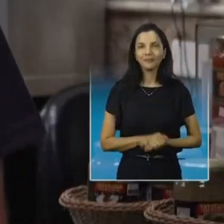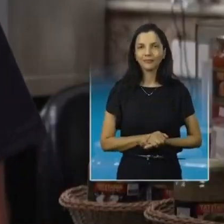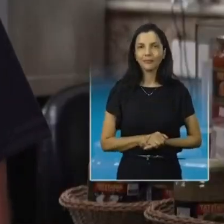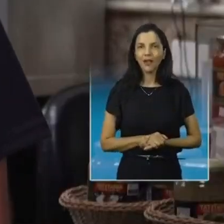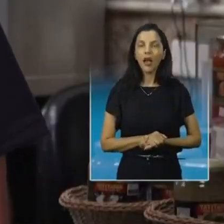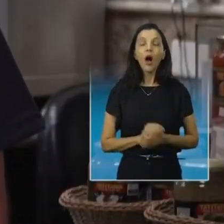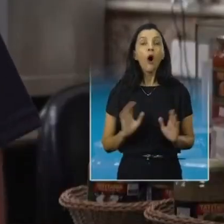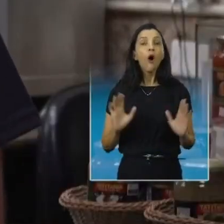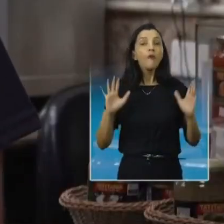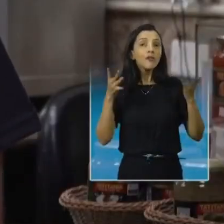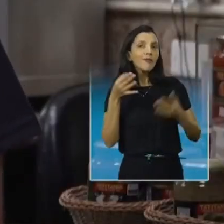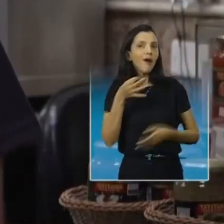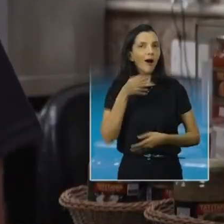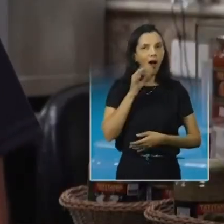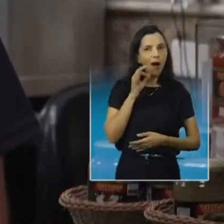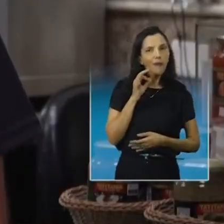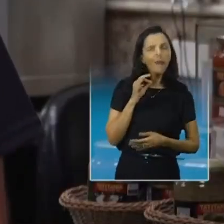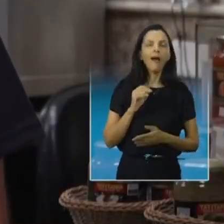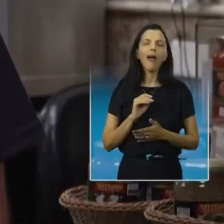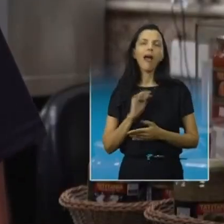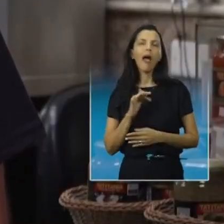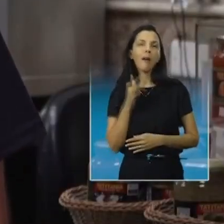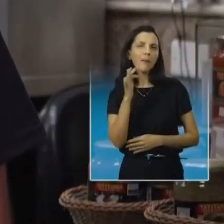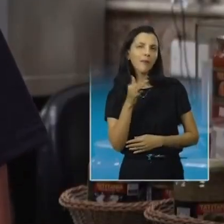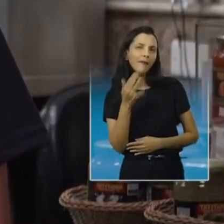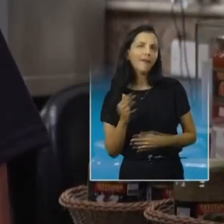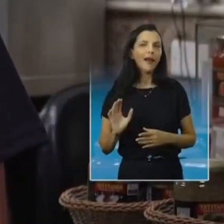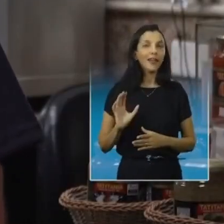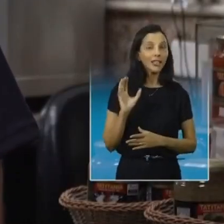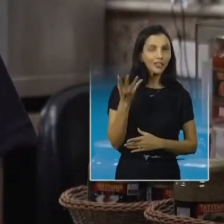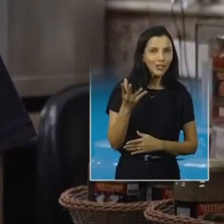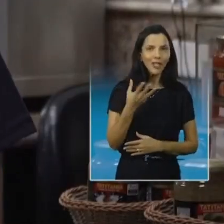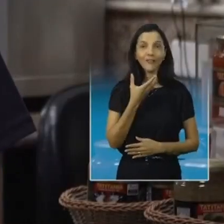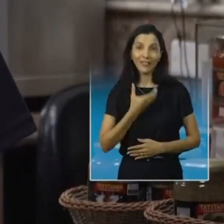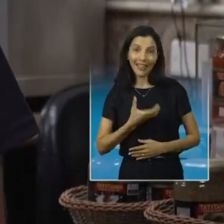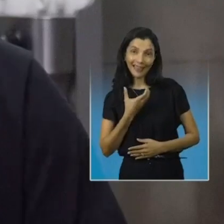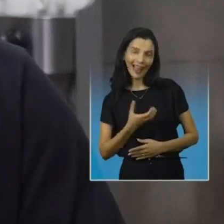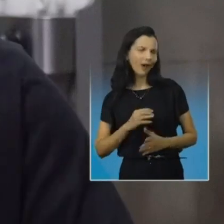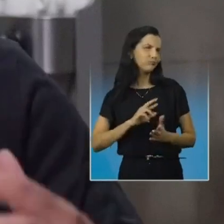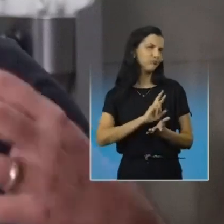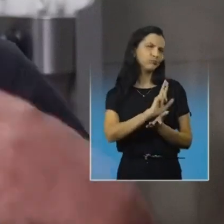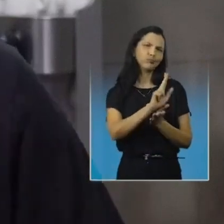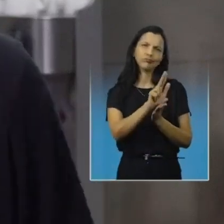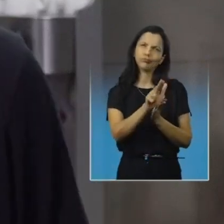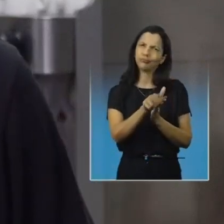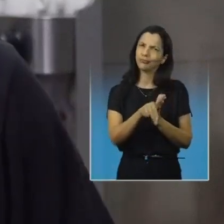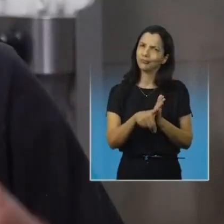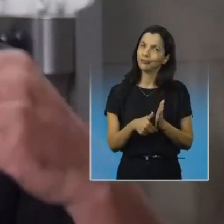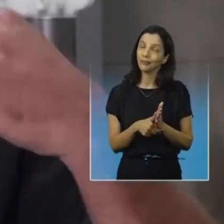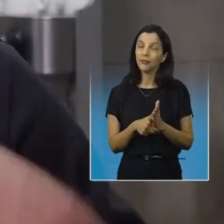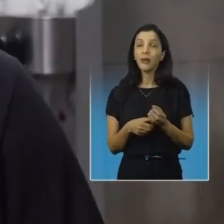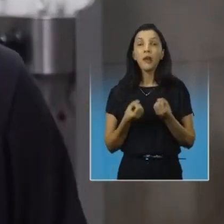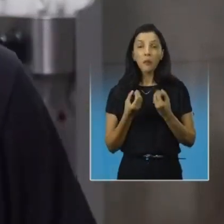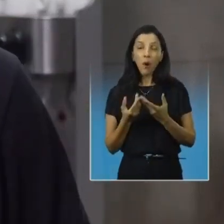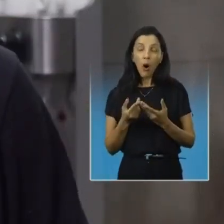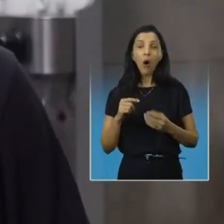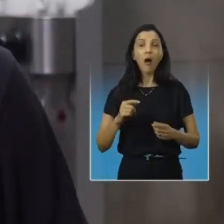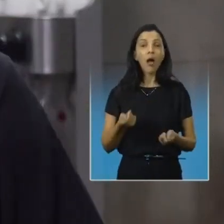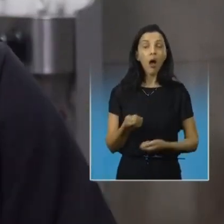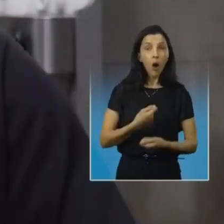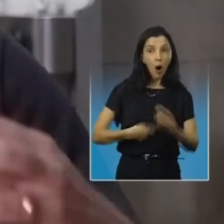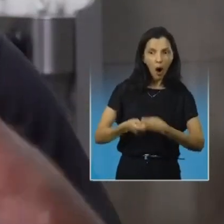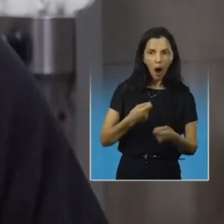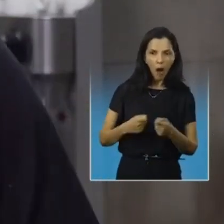Festival Santos Café, Primavera Criativa, Natal Criativo e aí por fora. Porque traz muito movimento para o